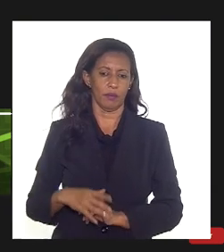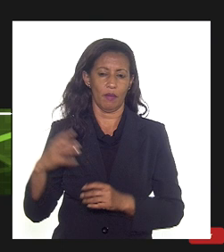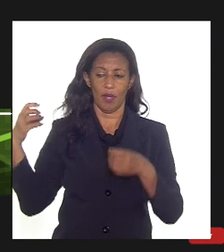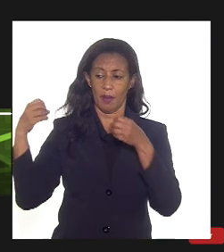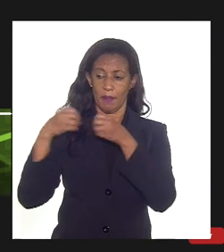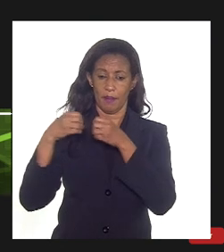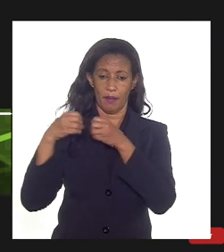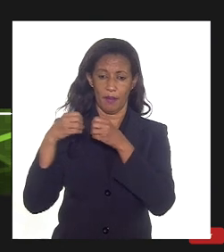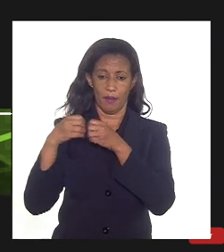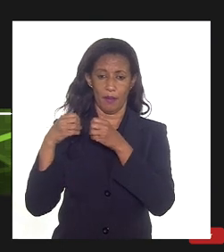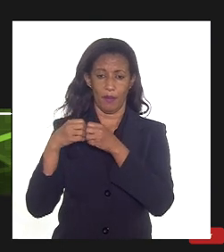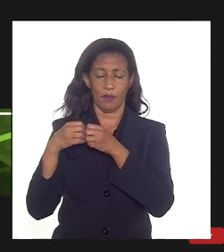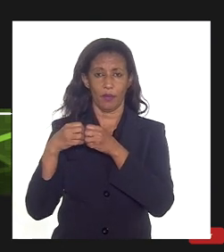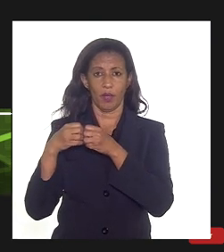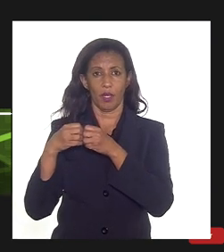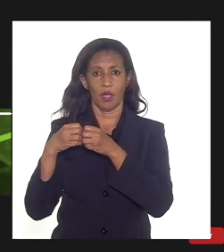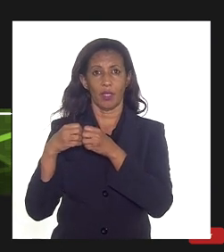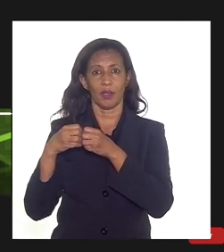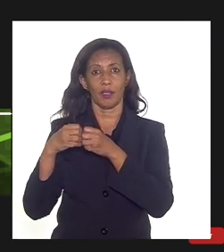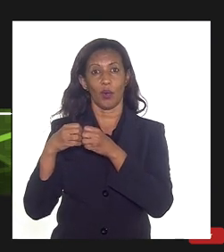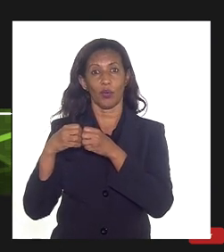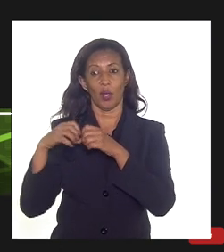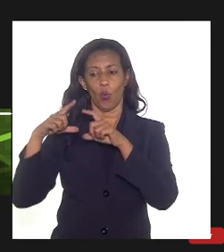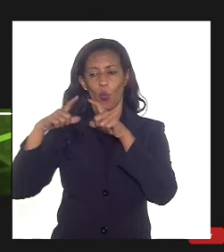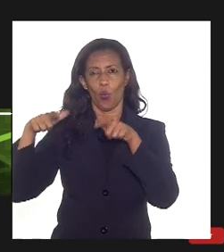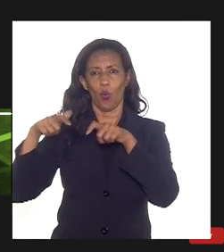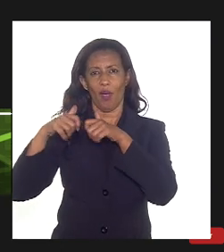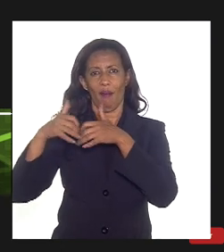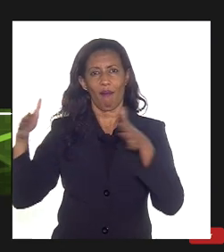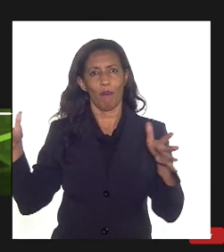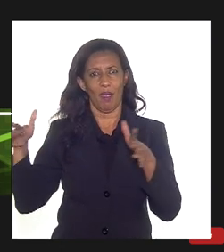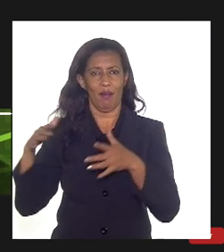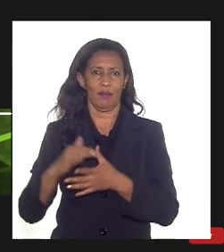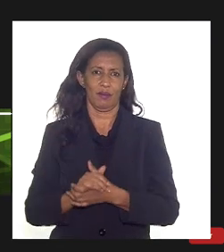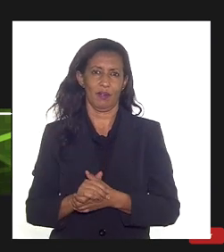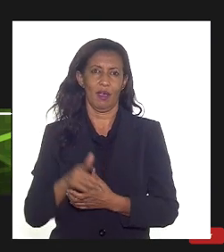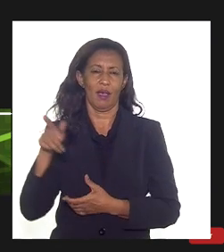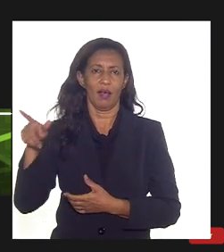próximo ao Texas que é um grande mercado de gás ali você tem